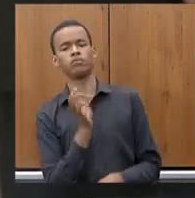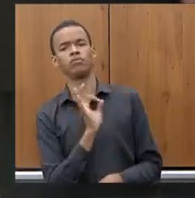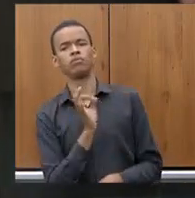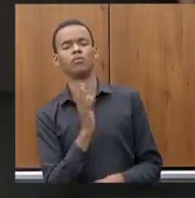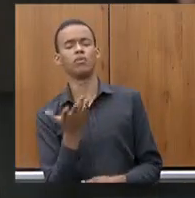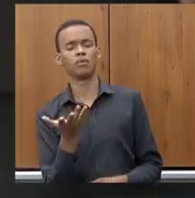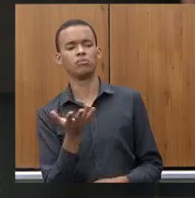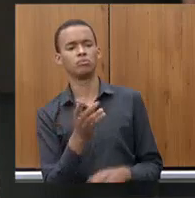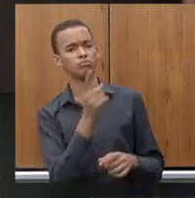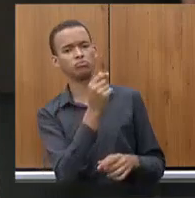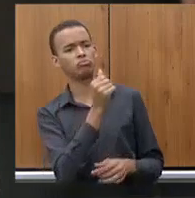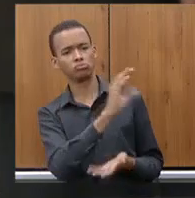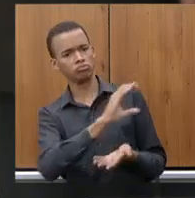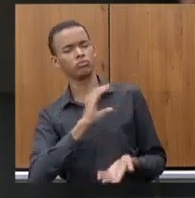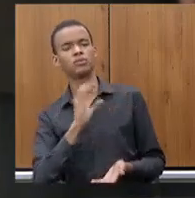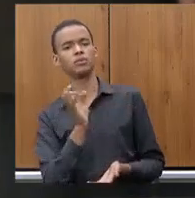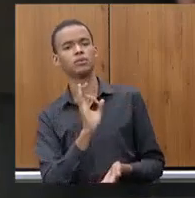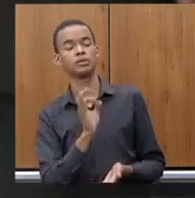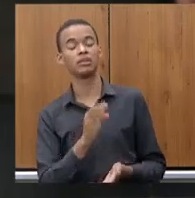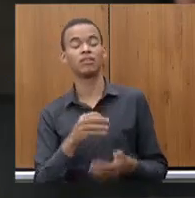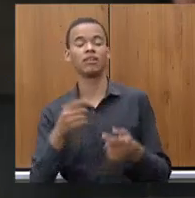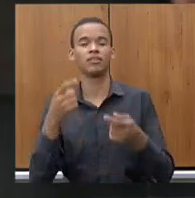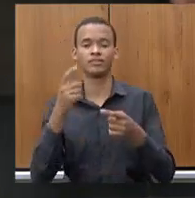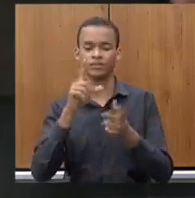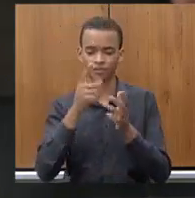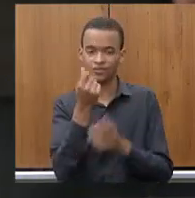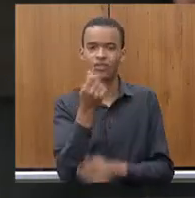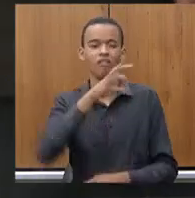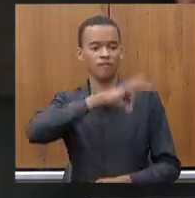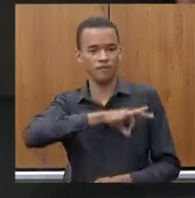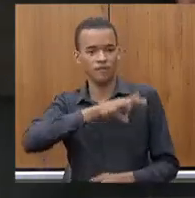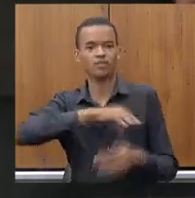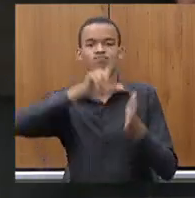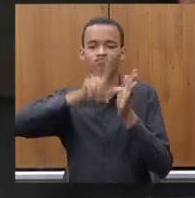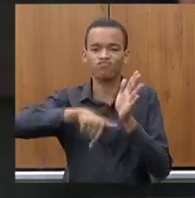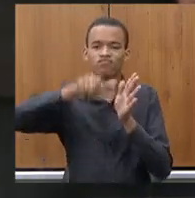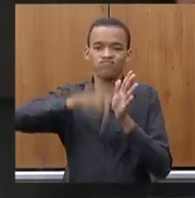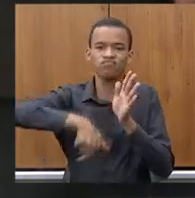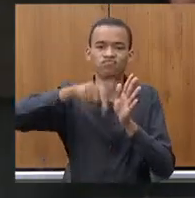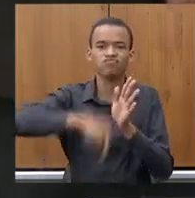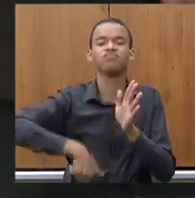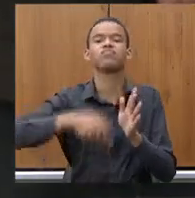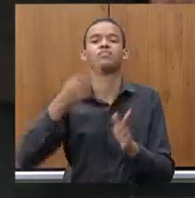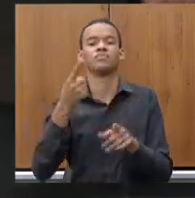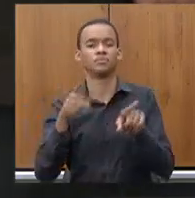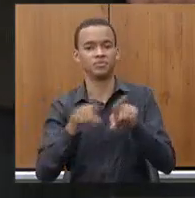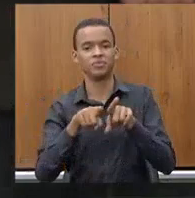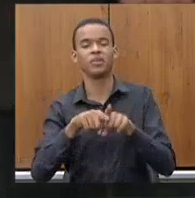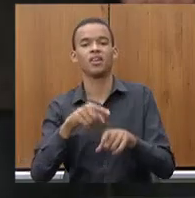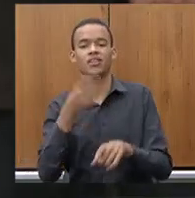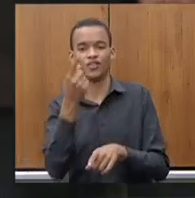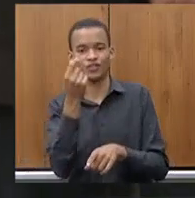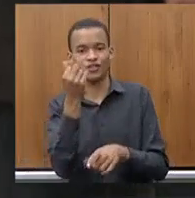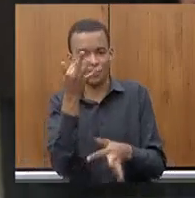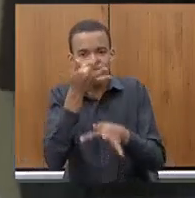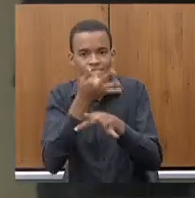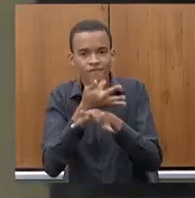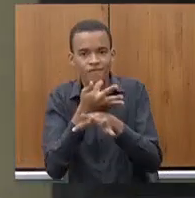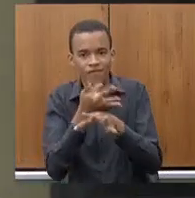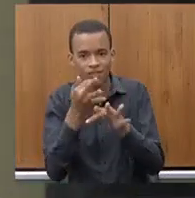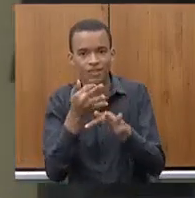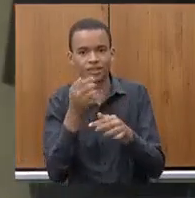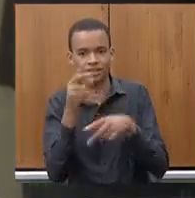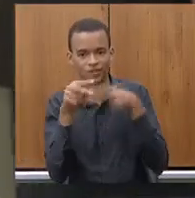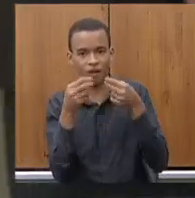décimos terceiros atrasados, salários atrasados, férias-prêmios atrasadas. É o que o